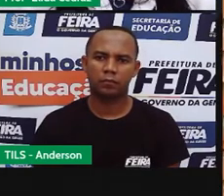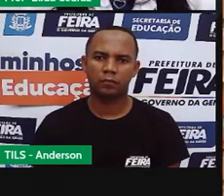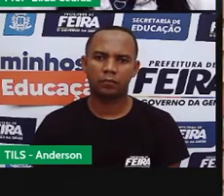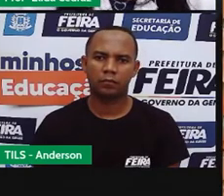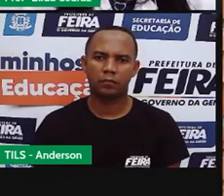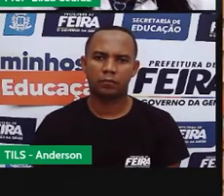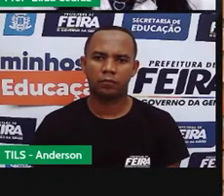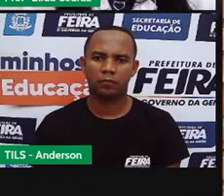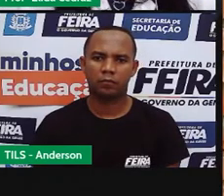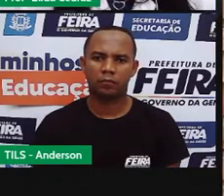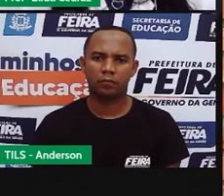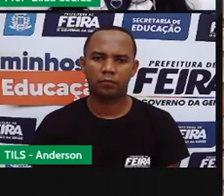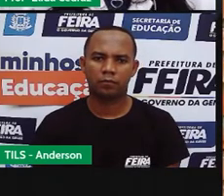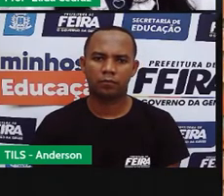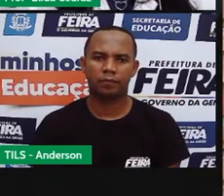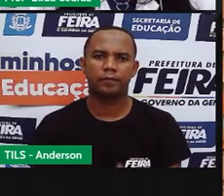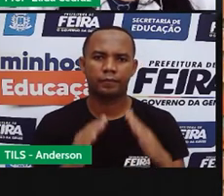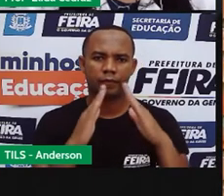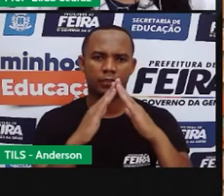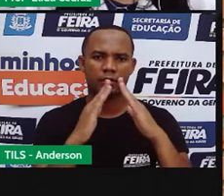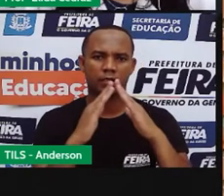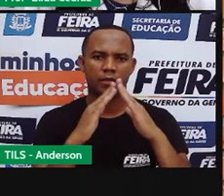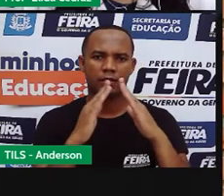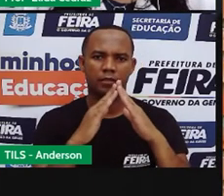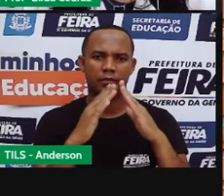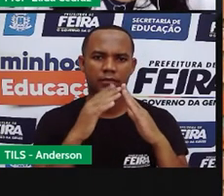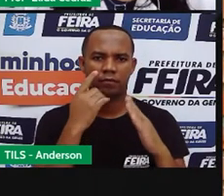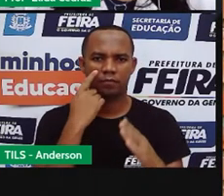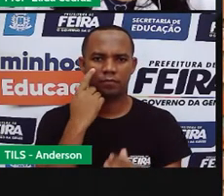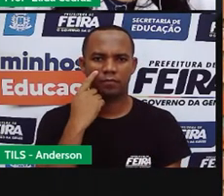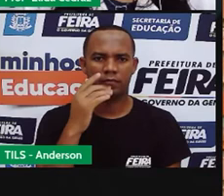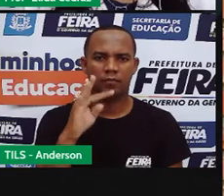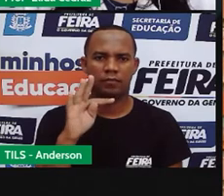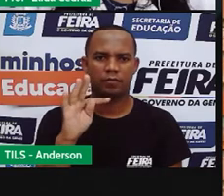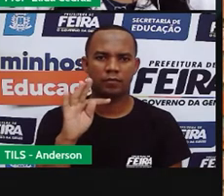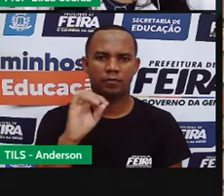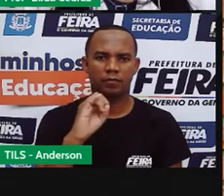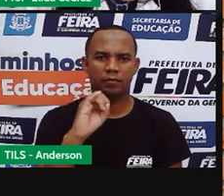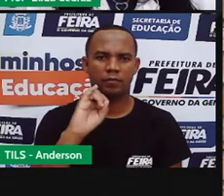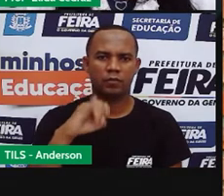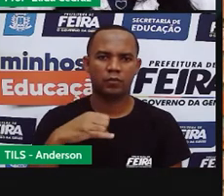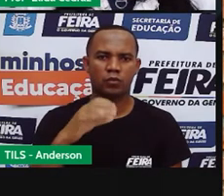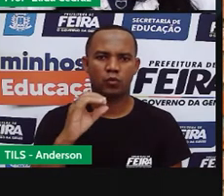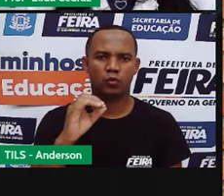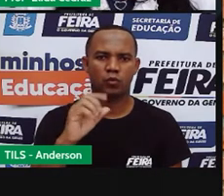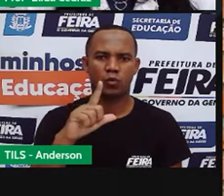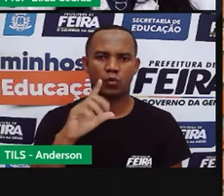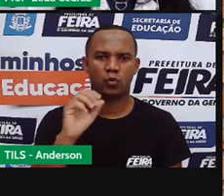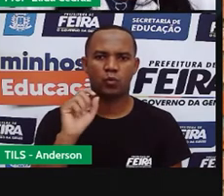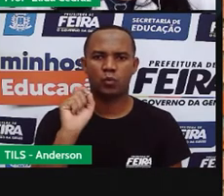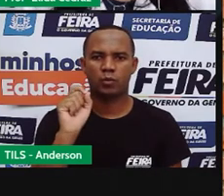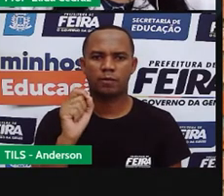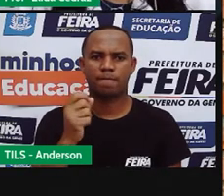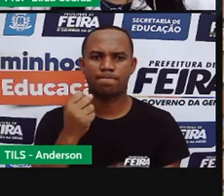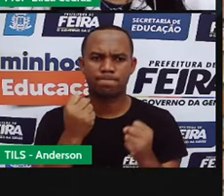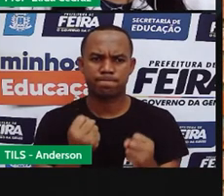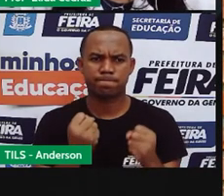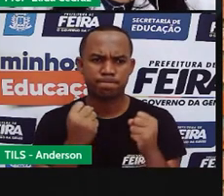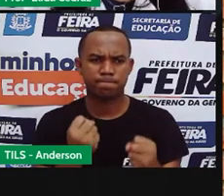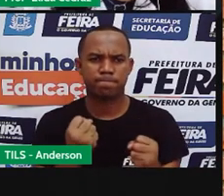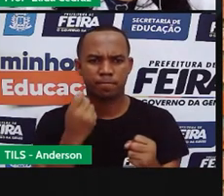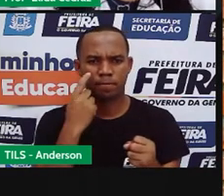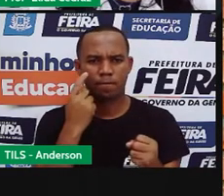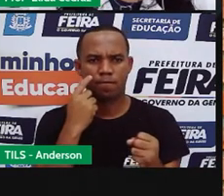A casa de tijolo. O tijolo é um objeto resistente à umidade, ao